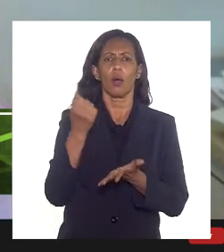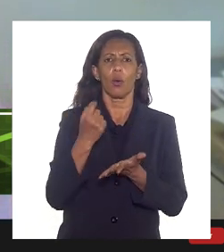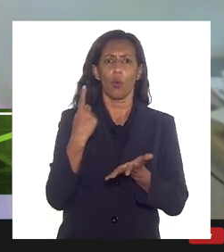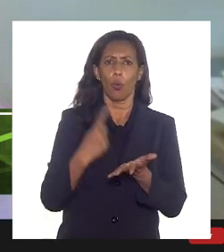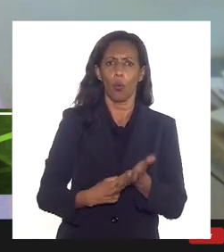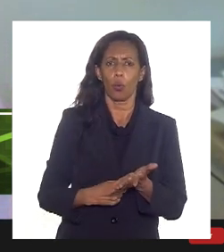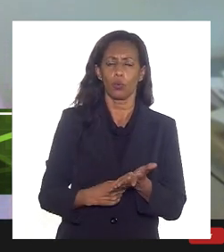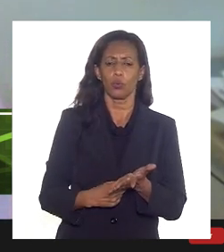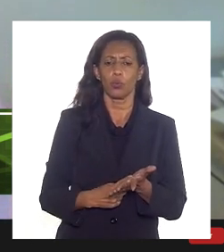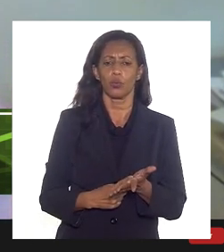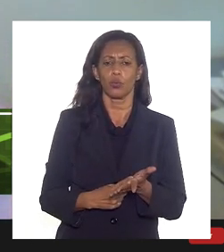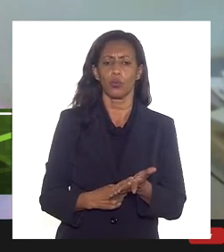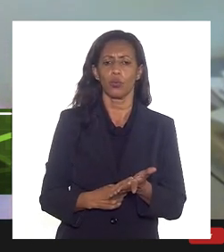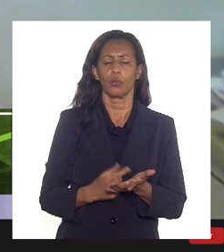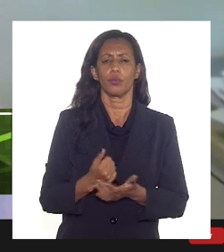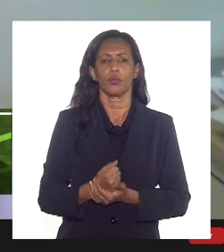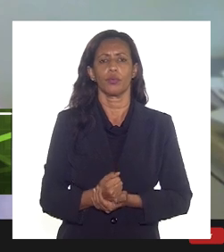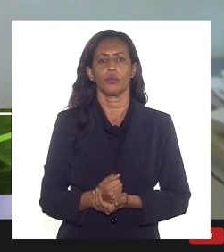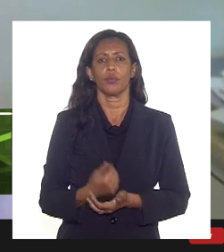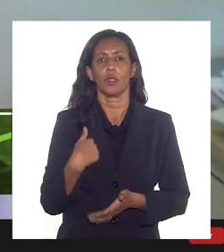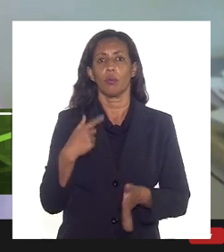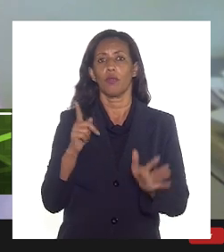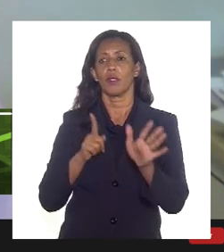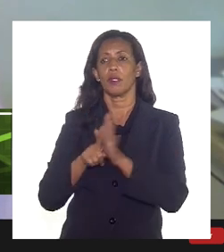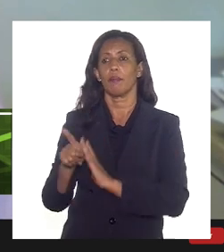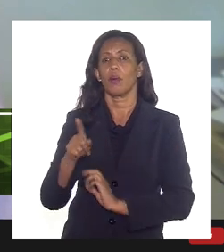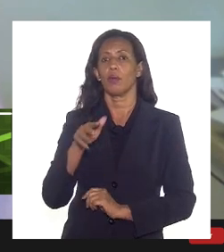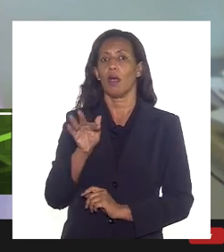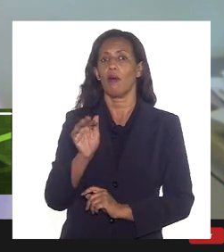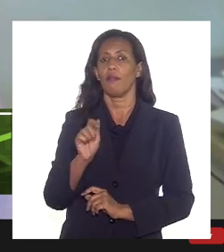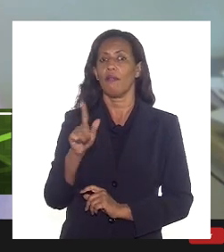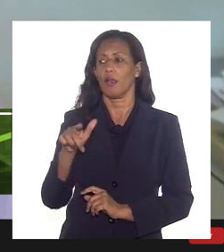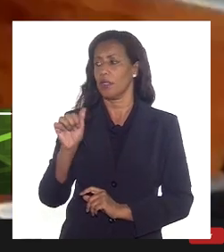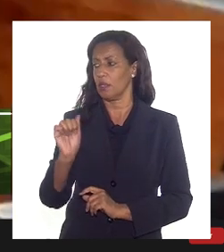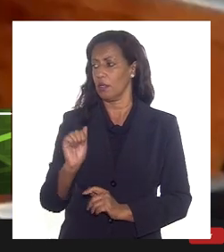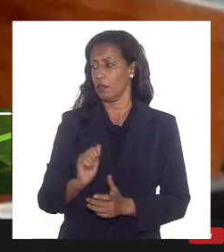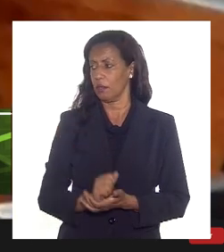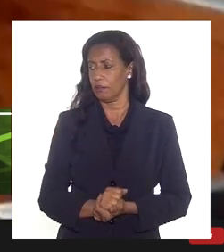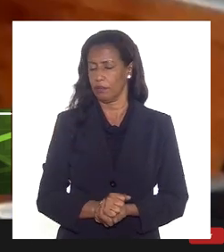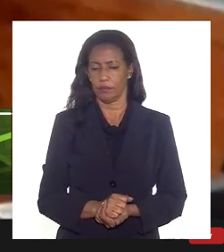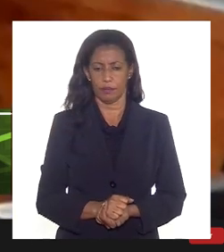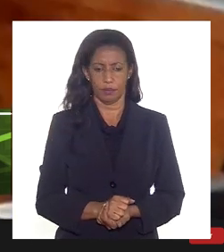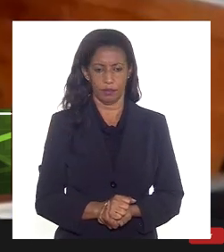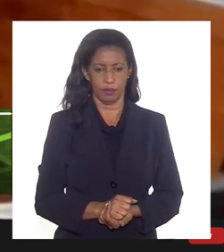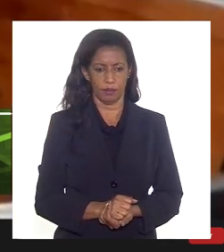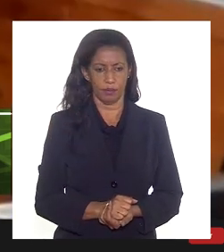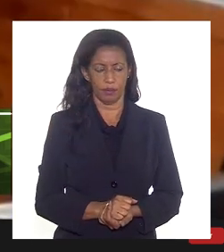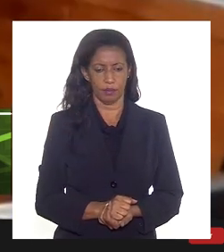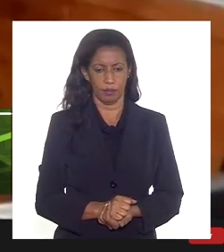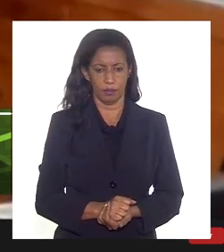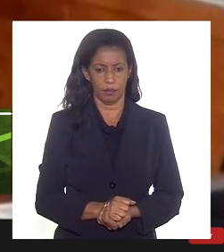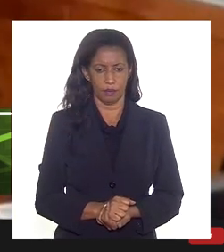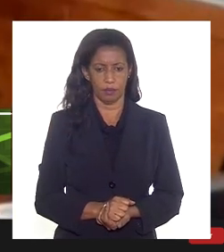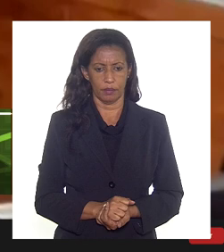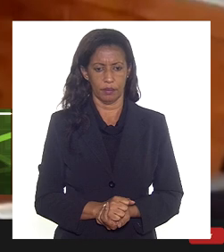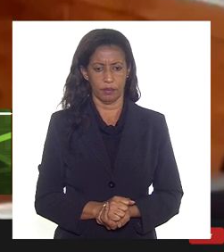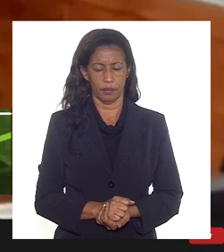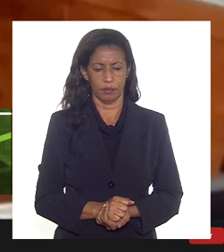mês de junho. Depois, fazer a mesma pergunta ao Fazenda. Por favor. Deputado, o Número e o Freire vai...